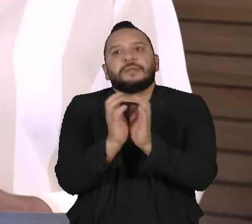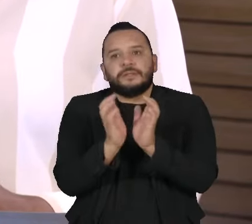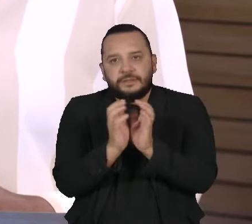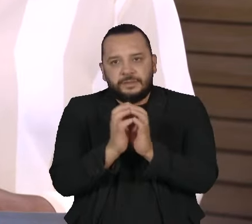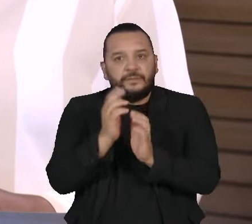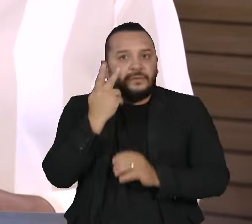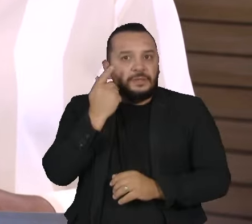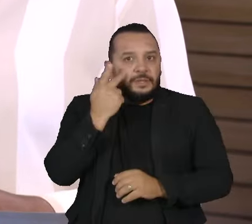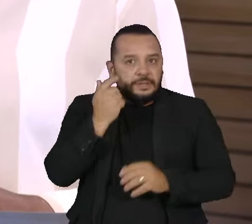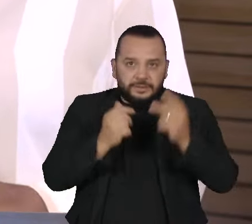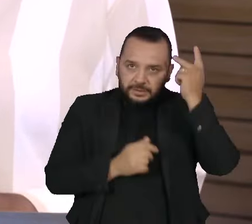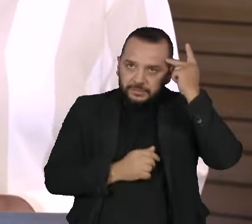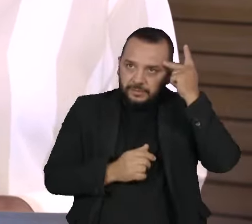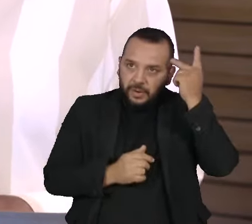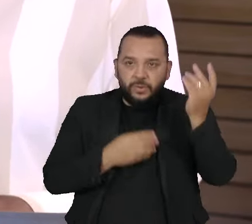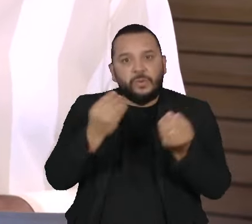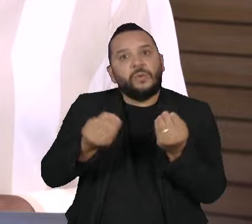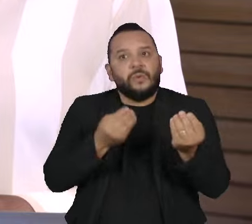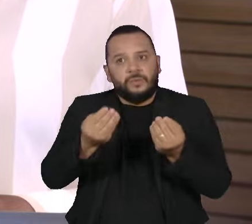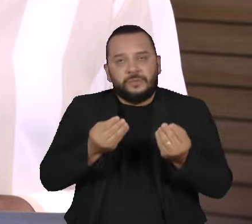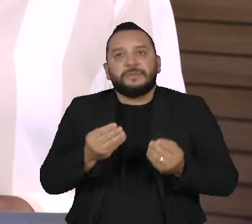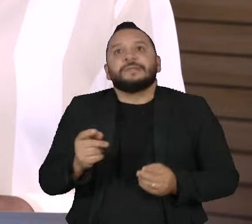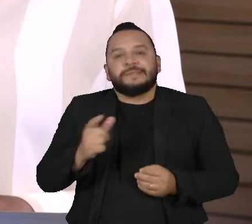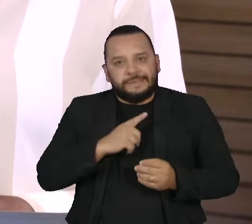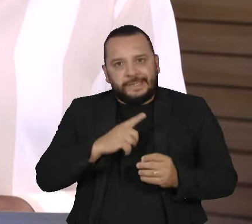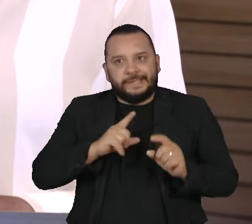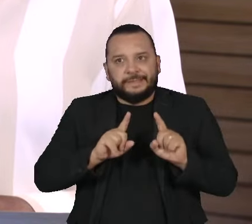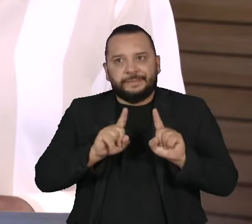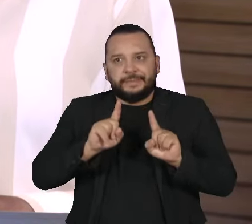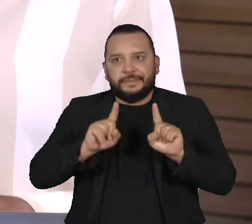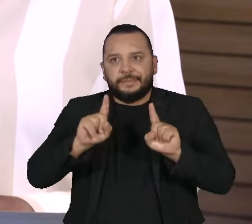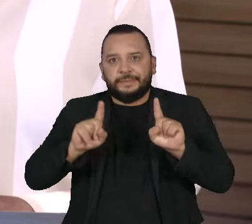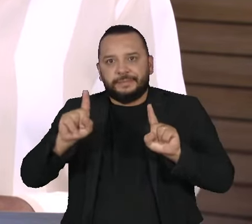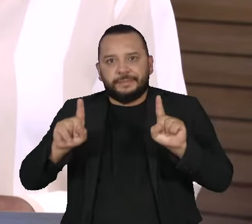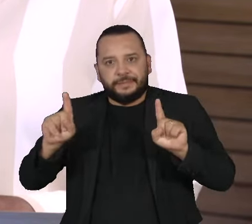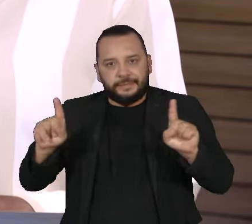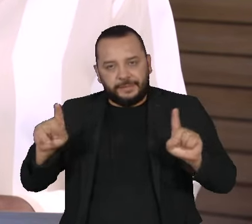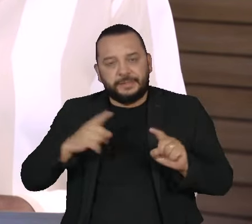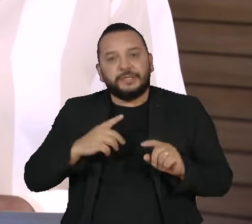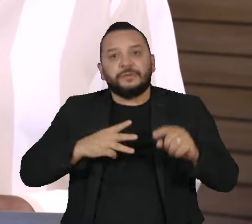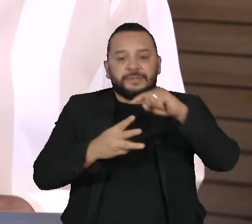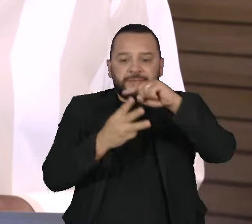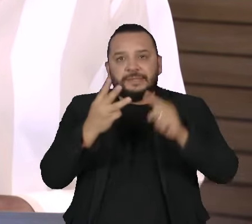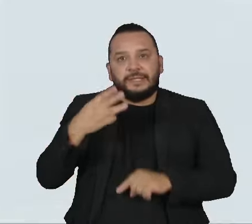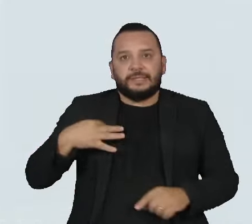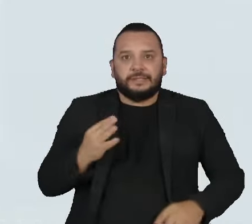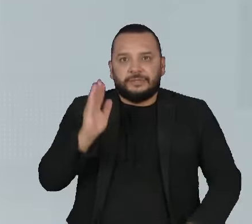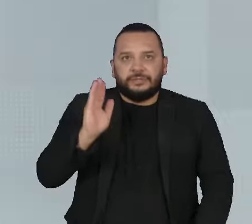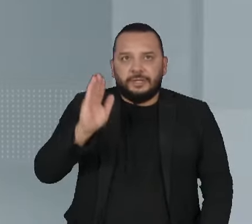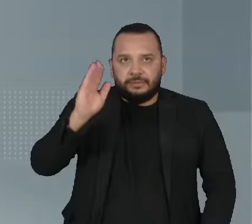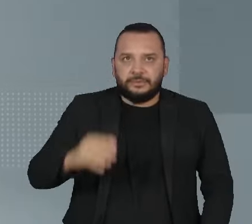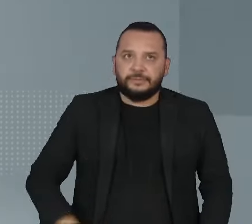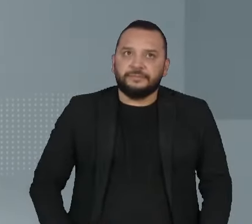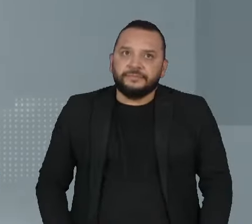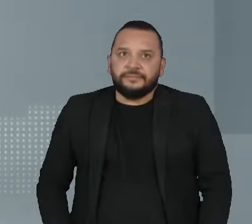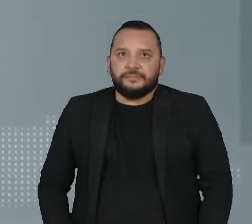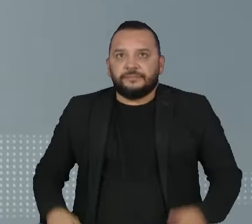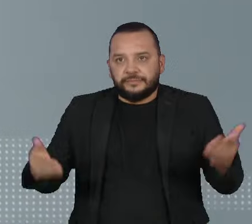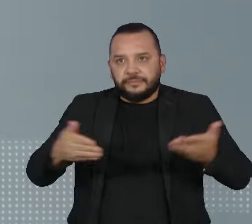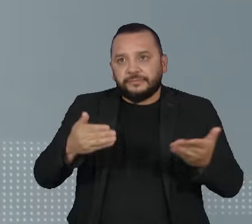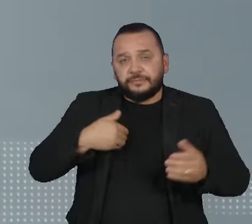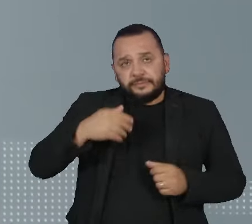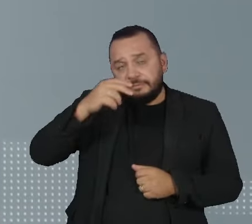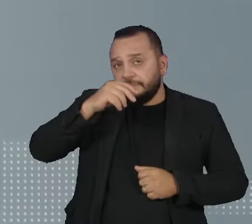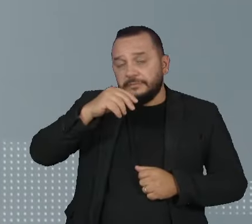Fortaleza e São Paulo, que permanece com empate técnico entre os três primeiros colocados. O atual prefeito